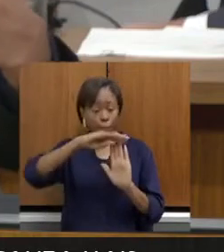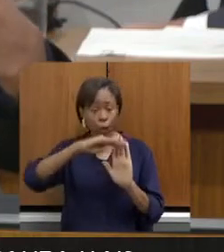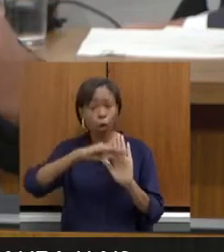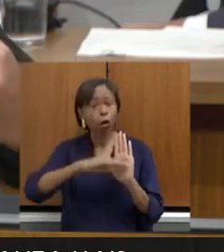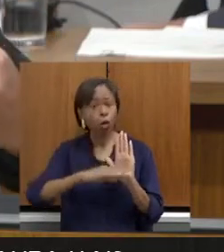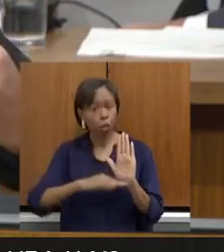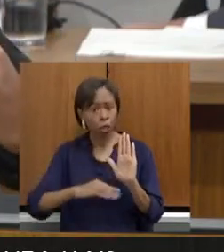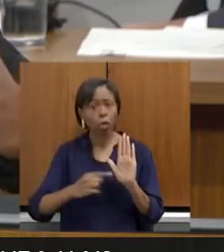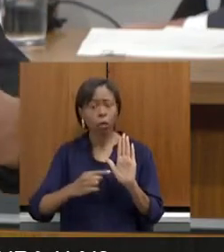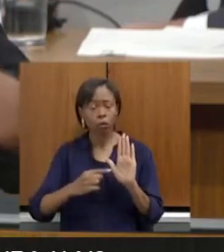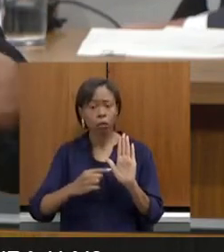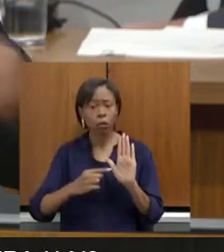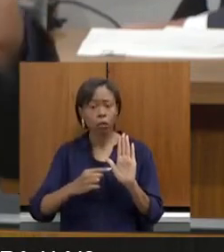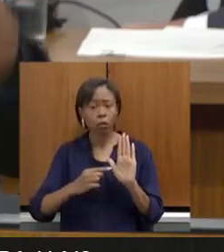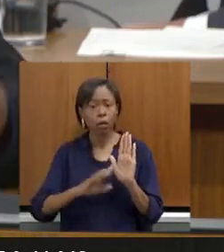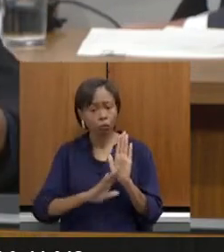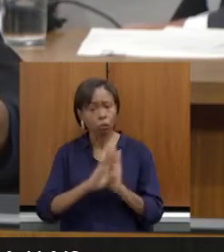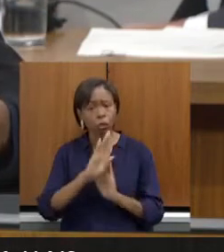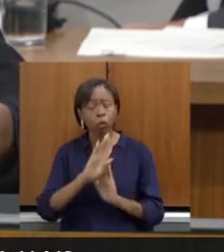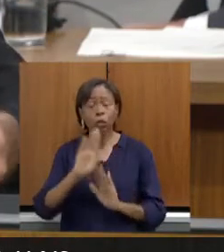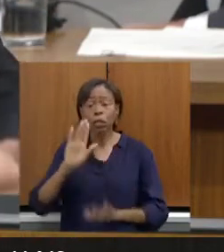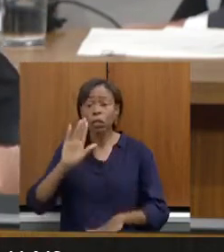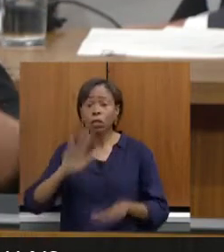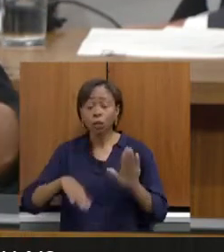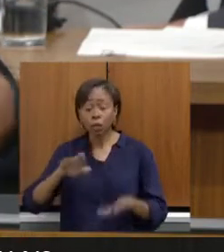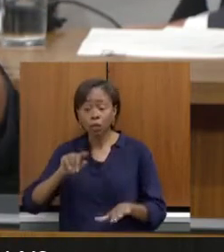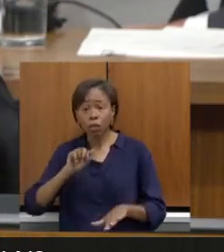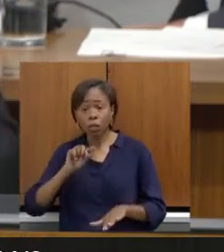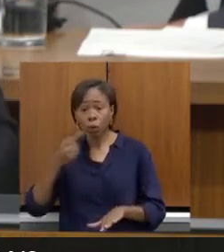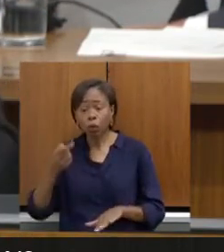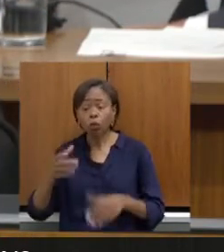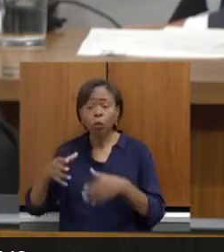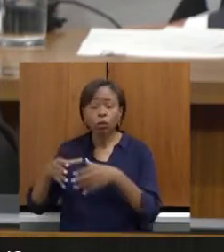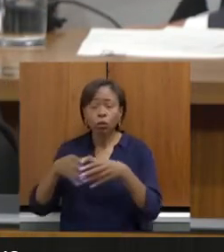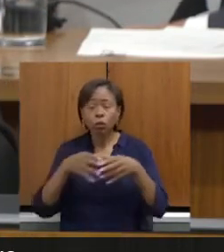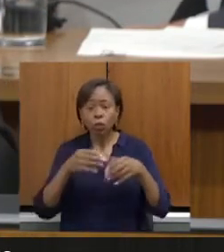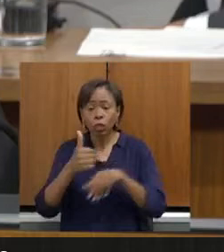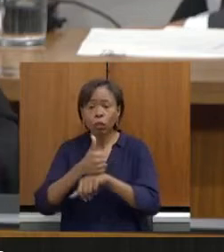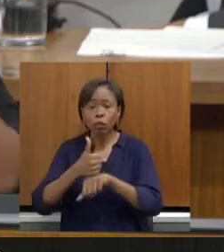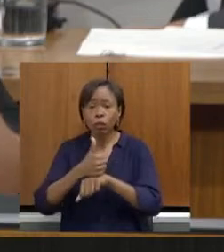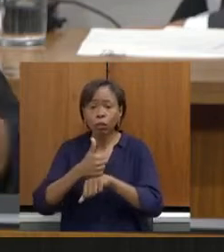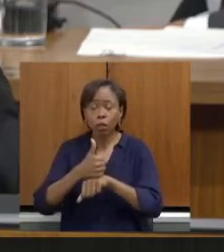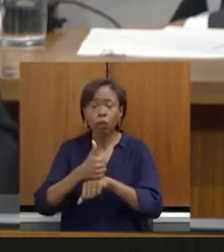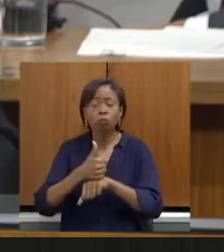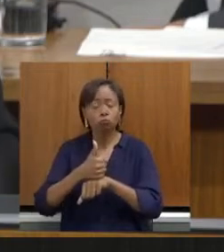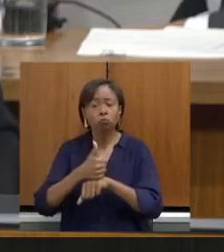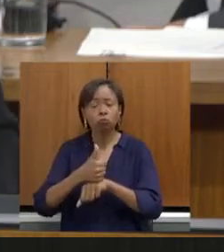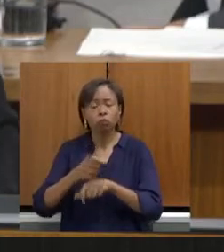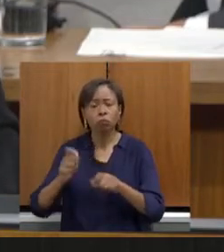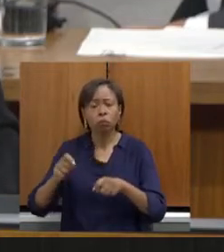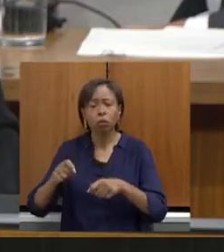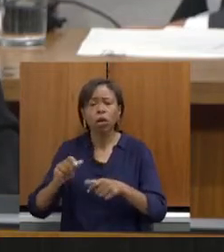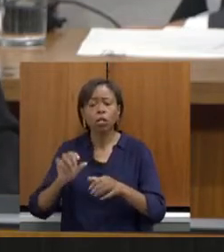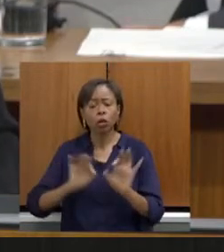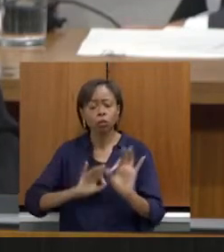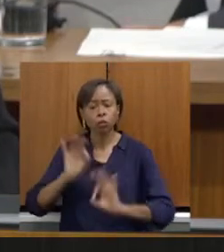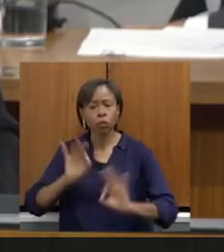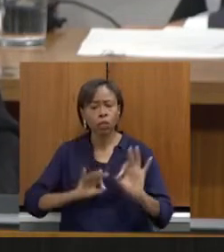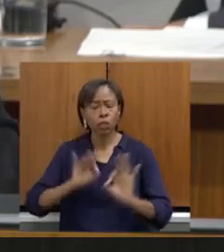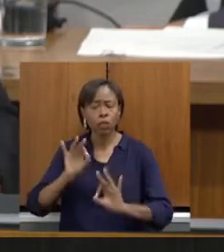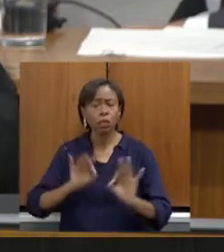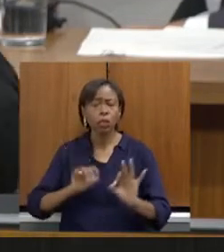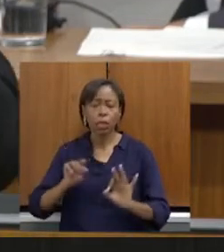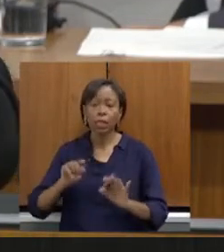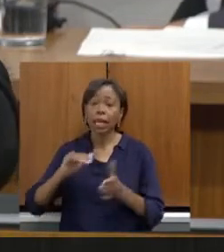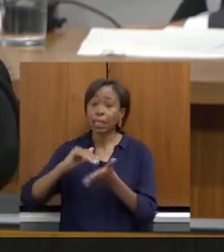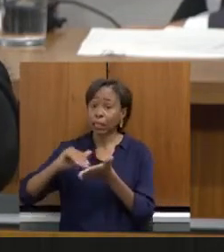vai chegar a um nível que até para a própria equipe técnica é inviável fazer a operacionalização do mecanismo. Eu falo da equipe técnica da subsecretaria de